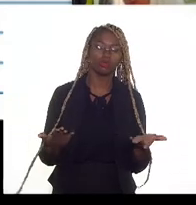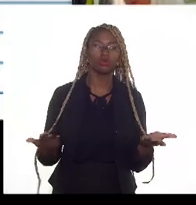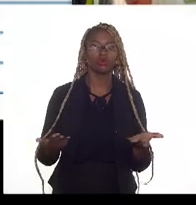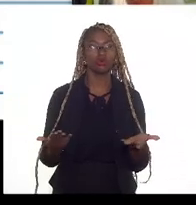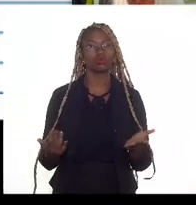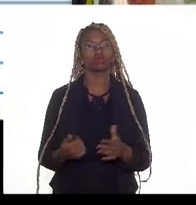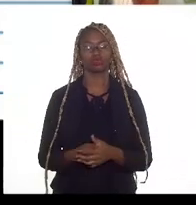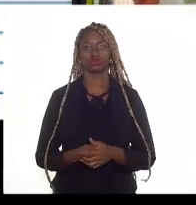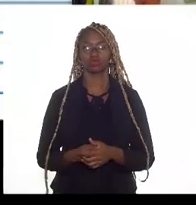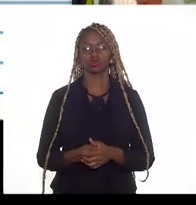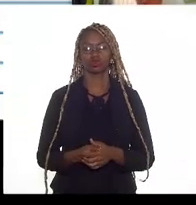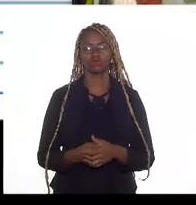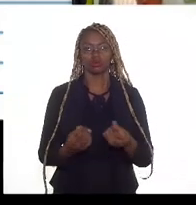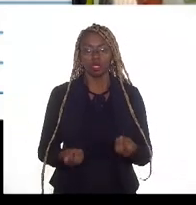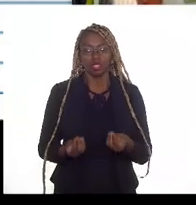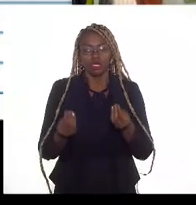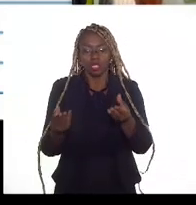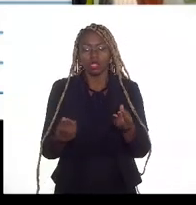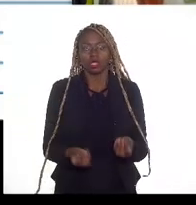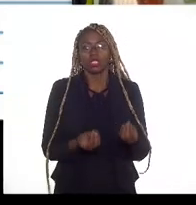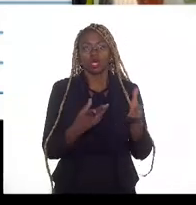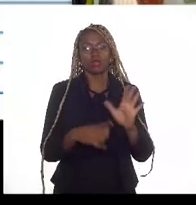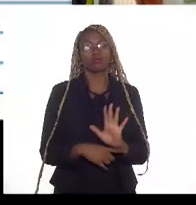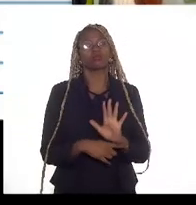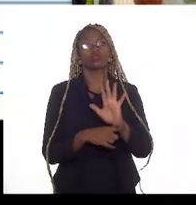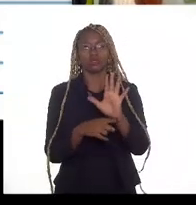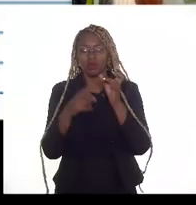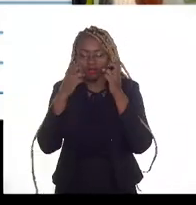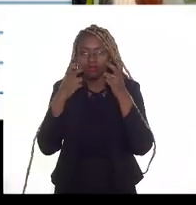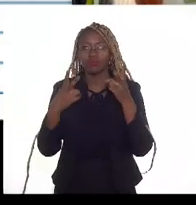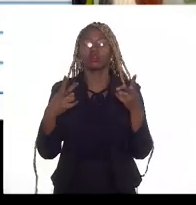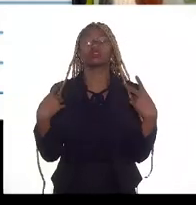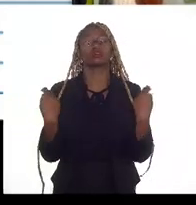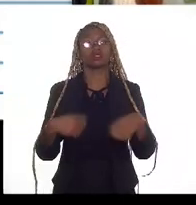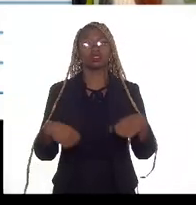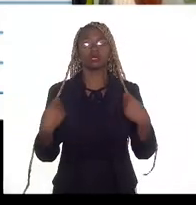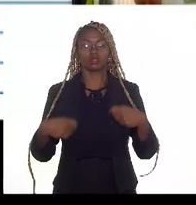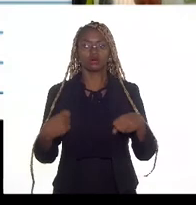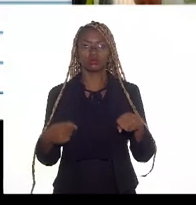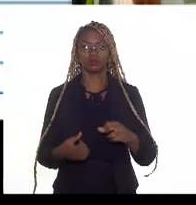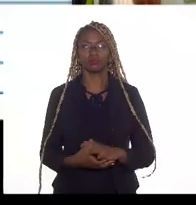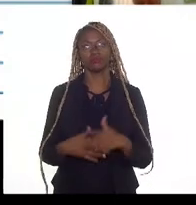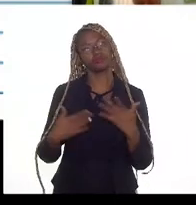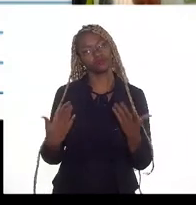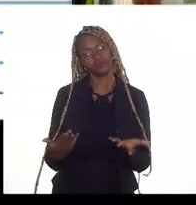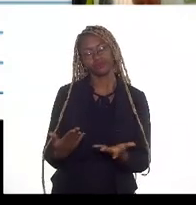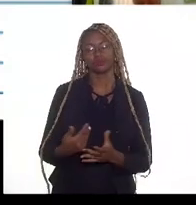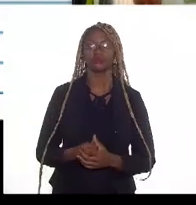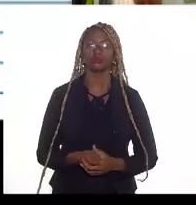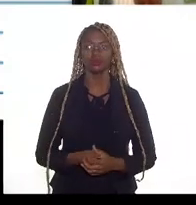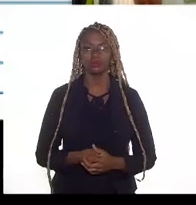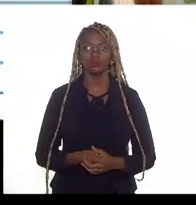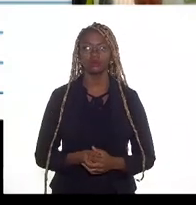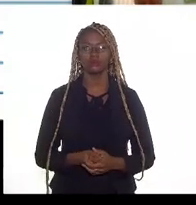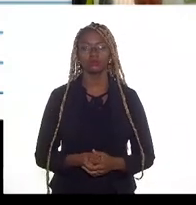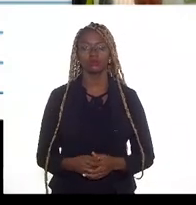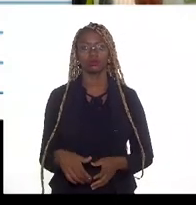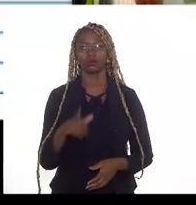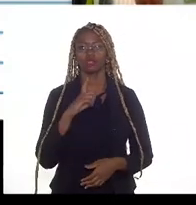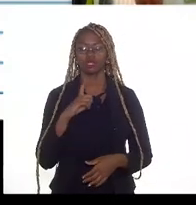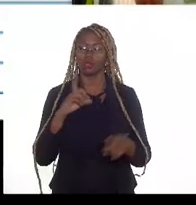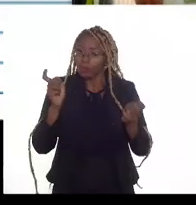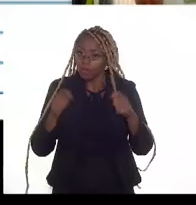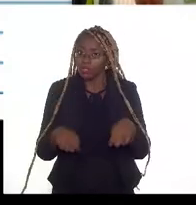de todo esse mercado, a identificação dessa demanda, e aí levantou que existe